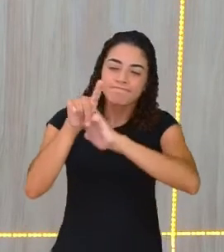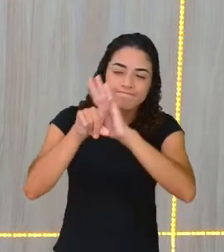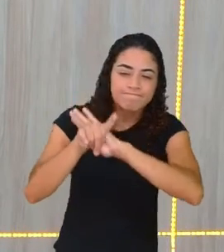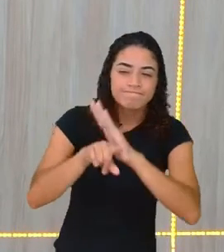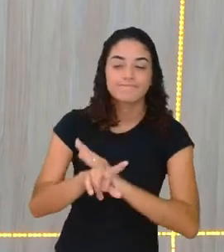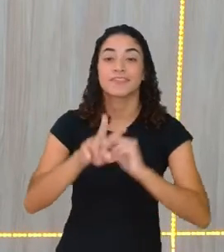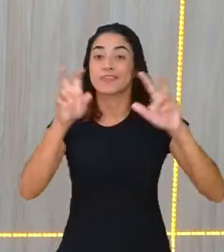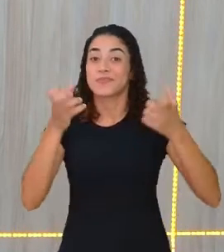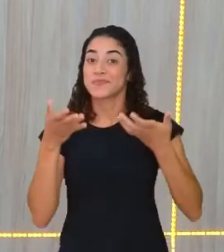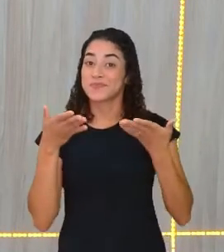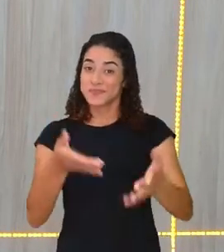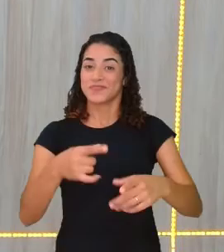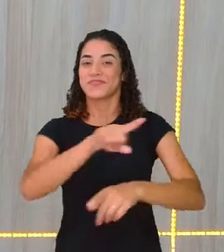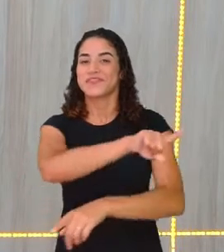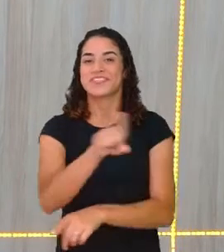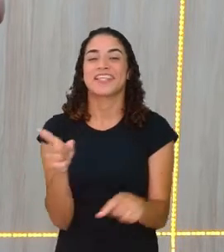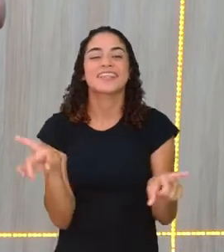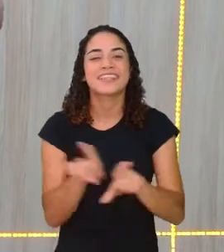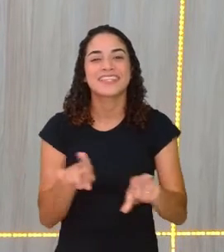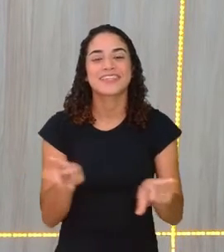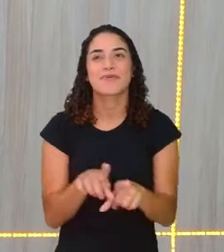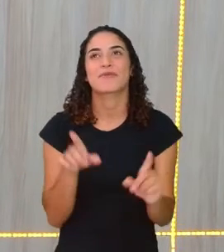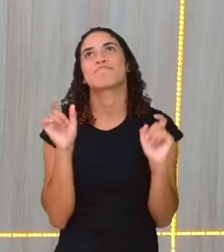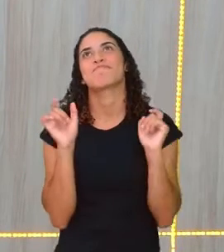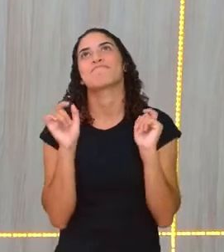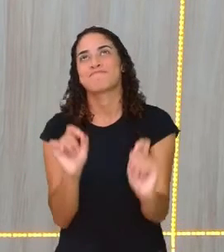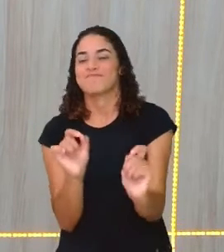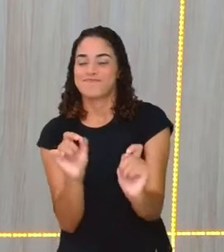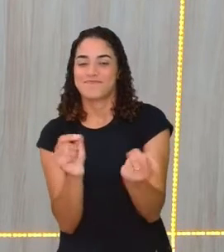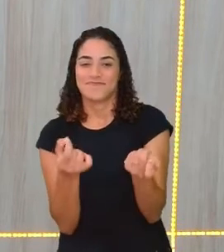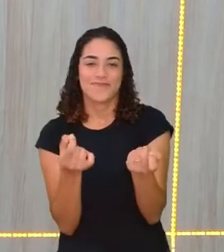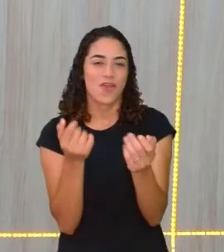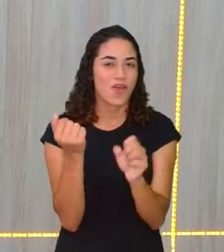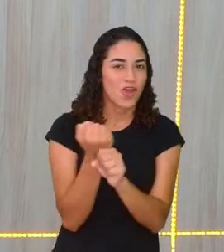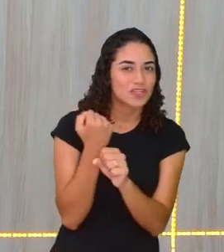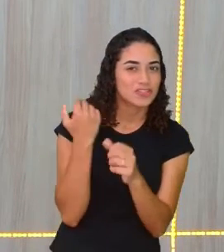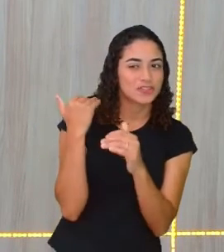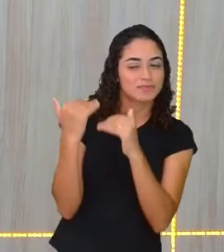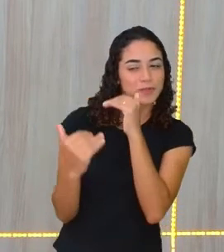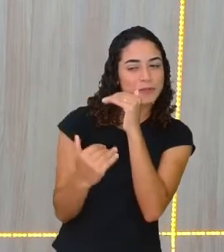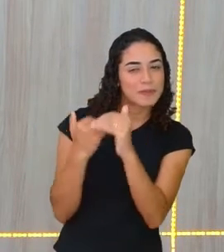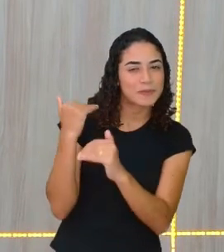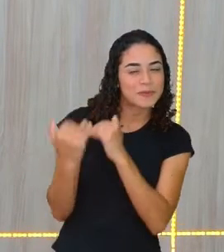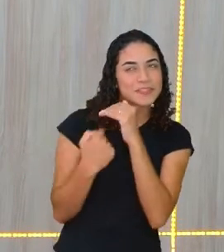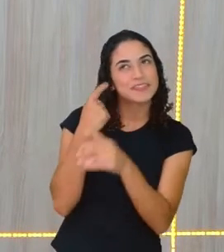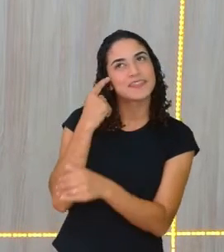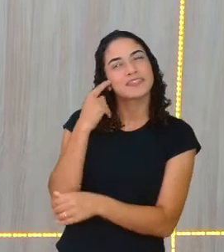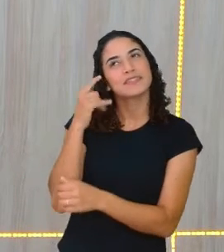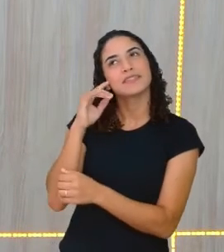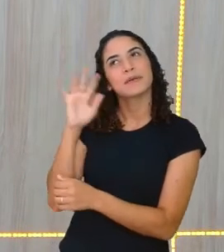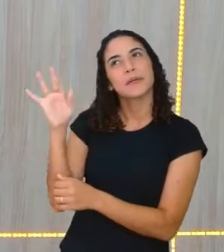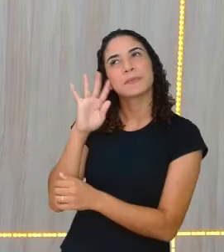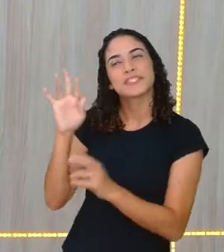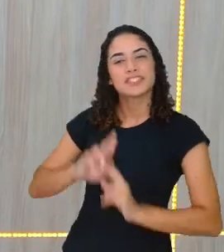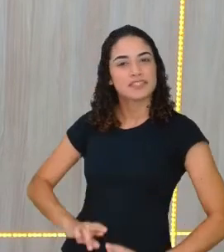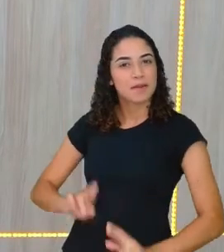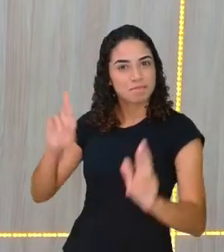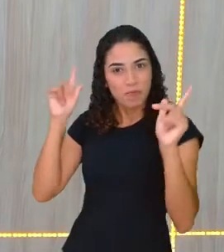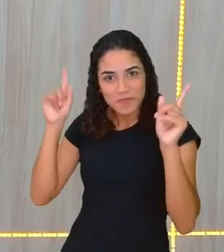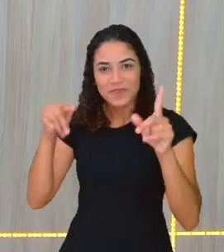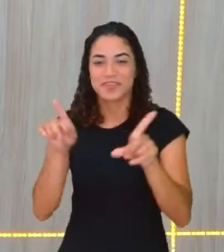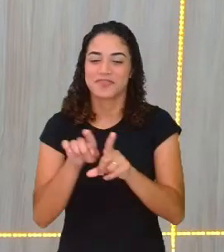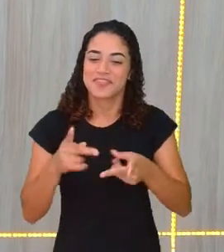estarão assim, pensem aí, construam um pensamento diferente e